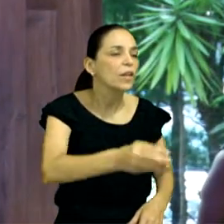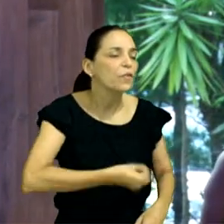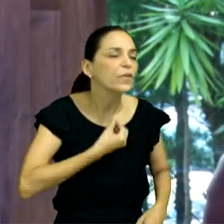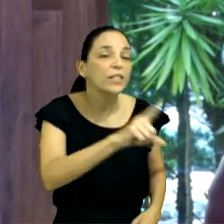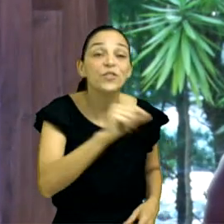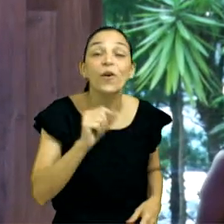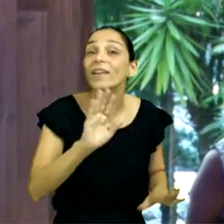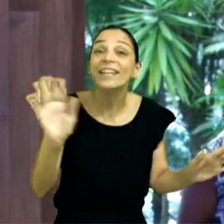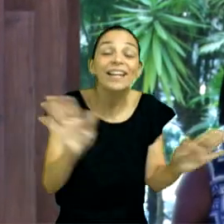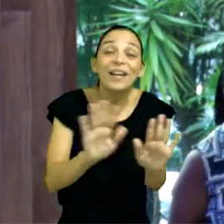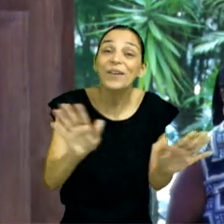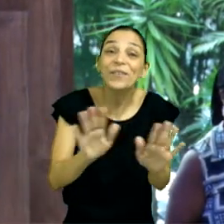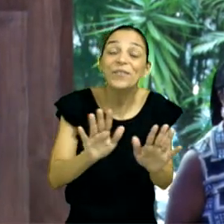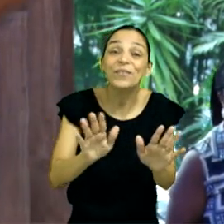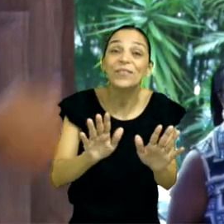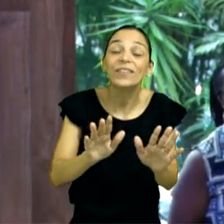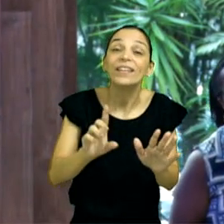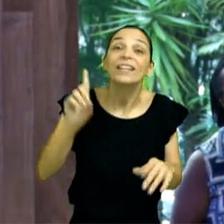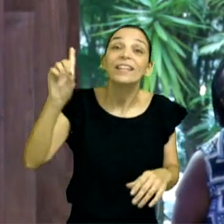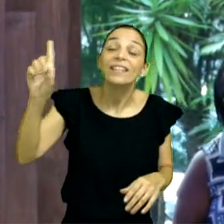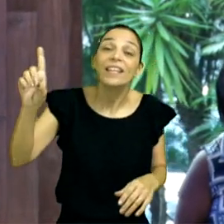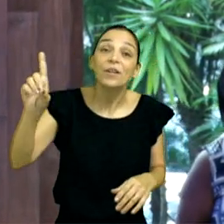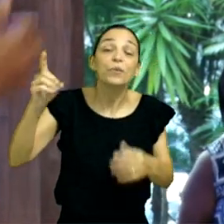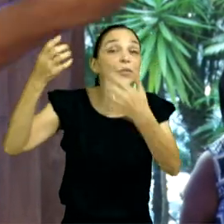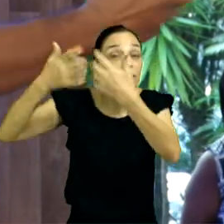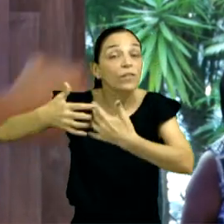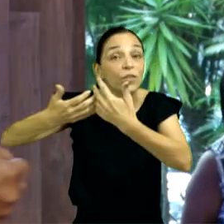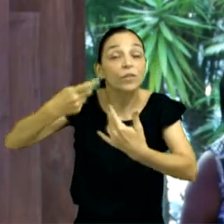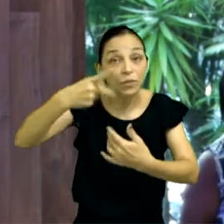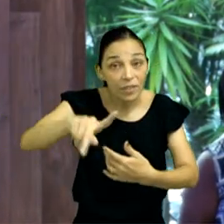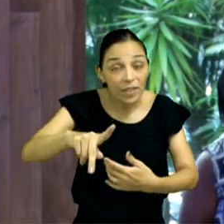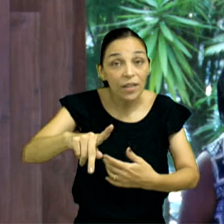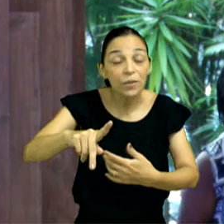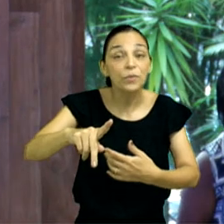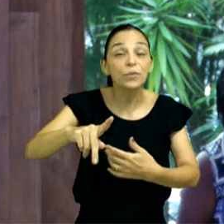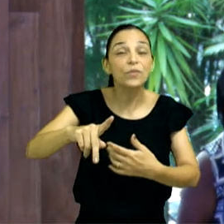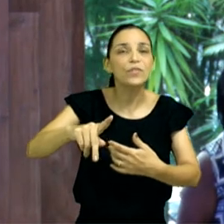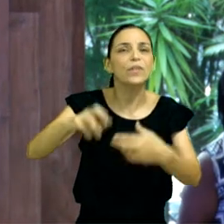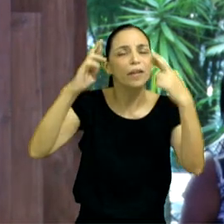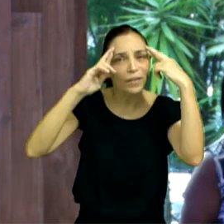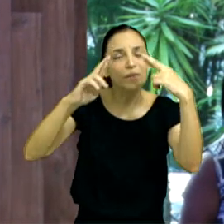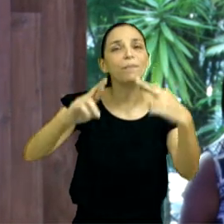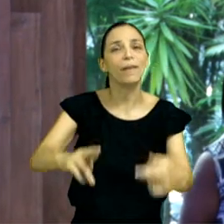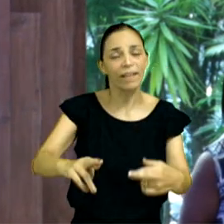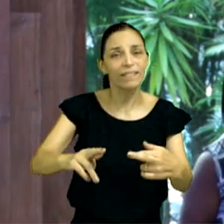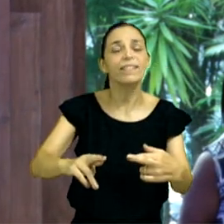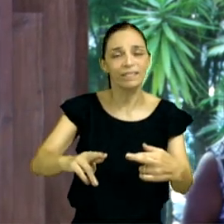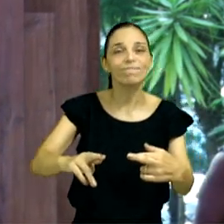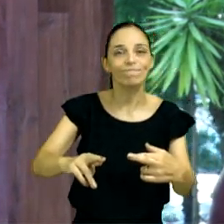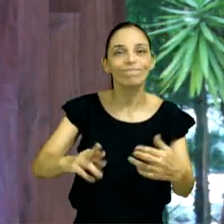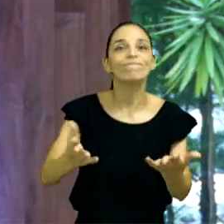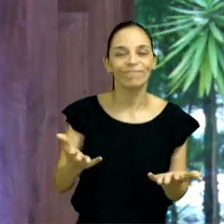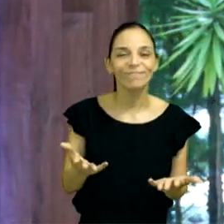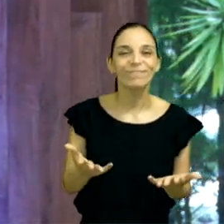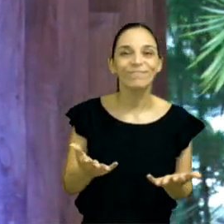Deus não ignora o teu raciocínio, a tua lógica, a tua mente, a tua decisão, Ele respeita.